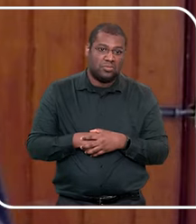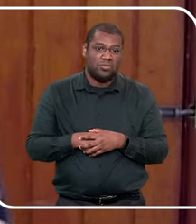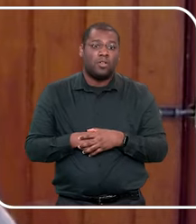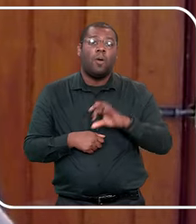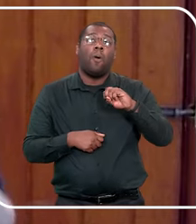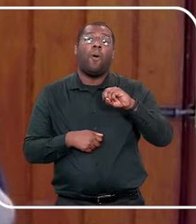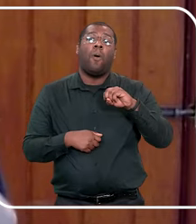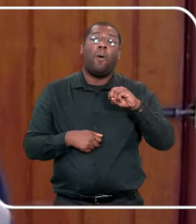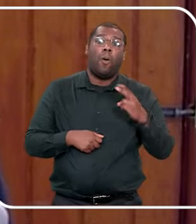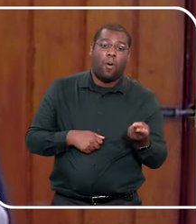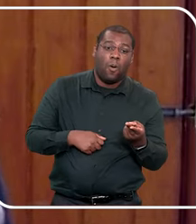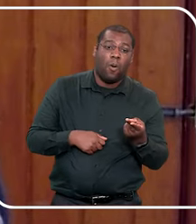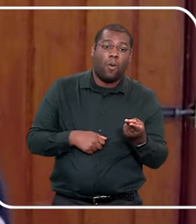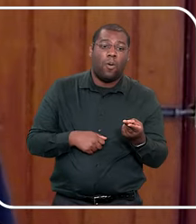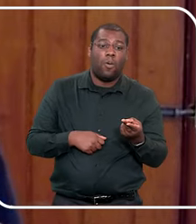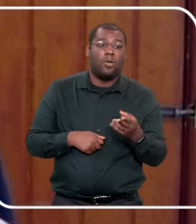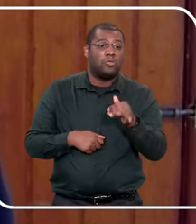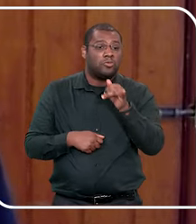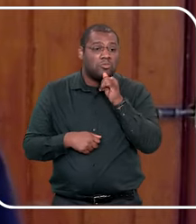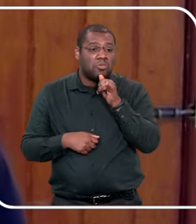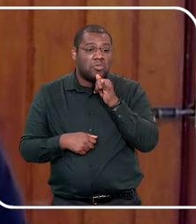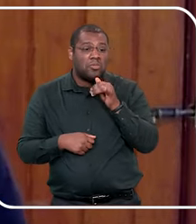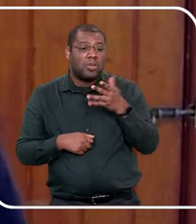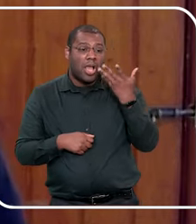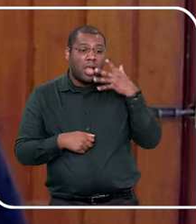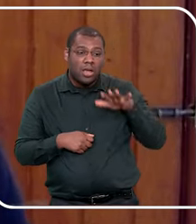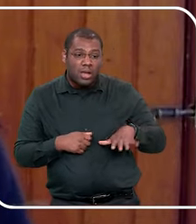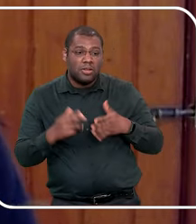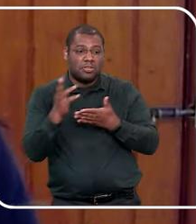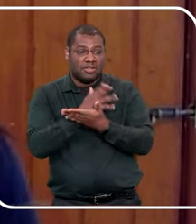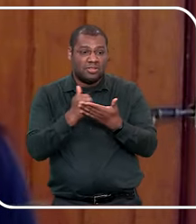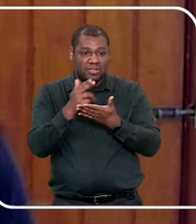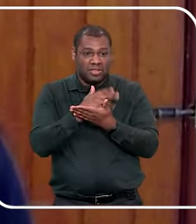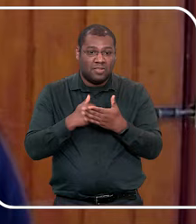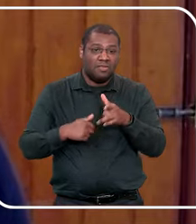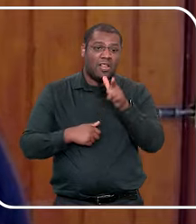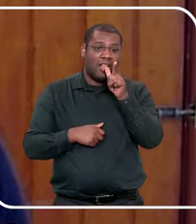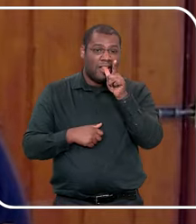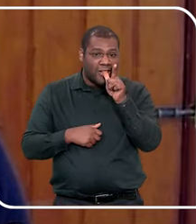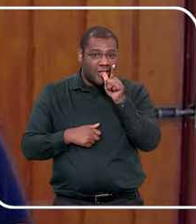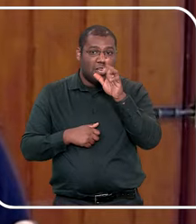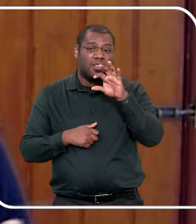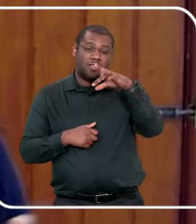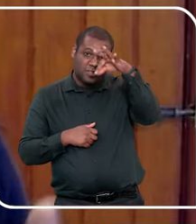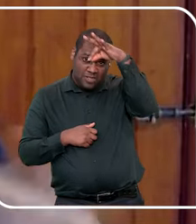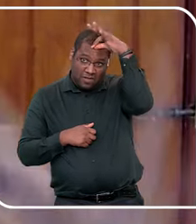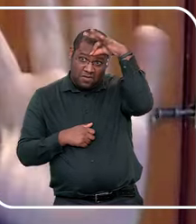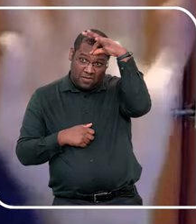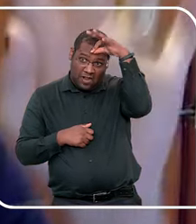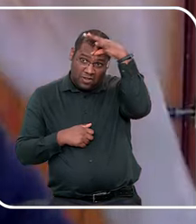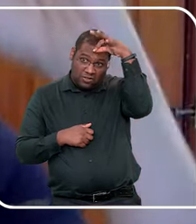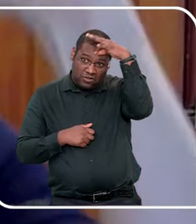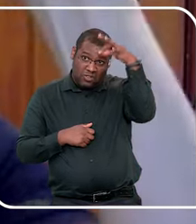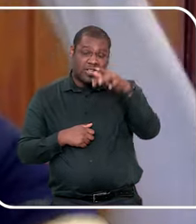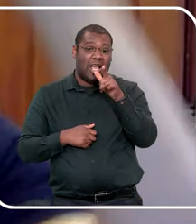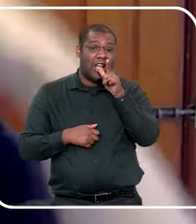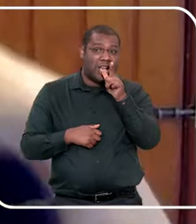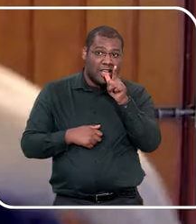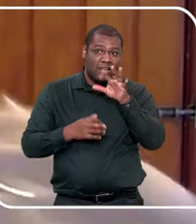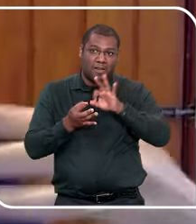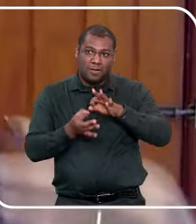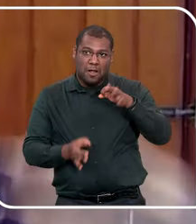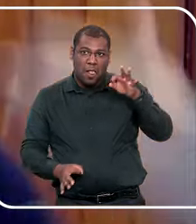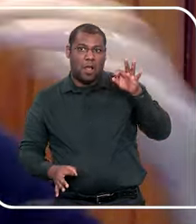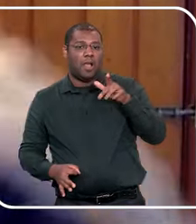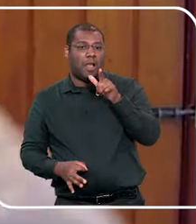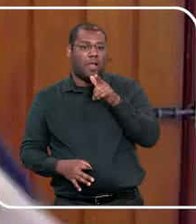então, por exemplo, órgãos sexuais maiores do que a própria criança, é, tem, tem um desenho clássico de um